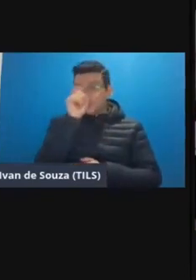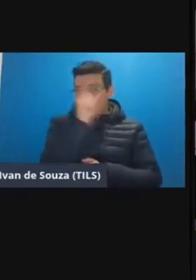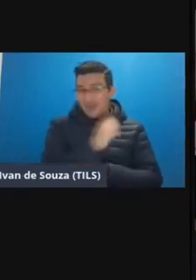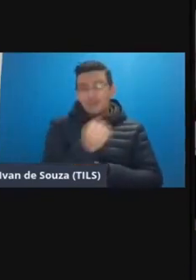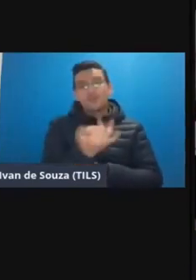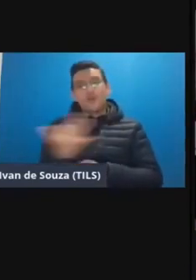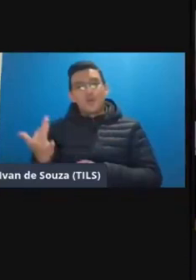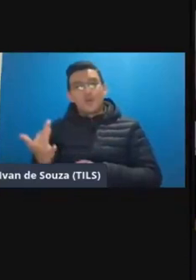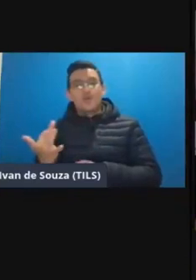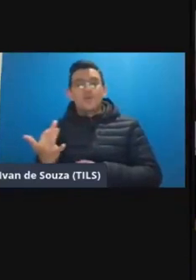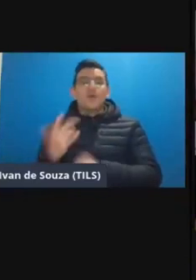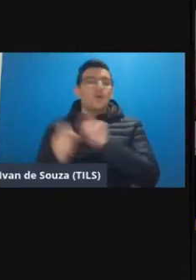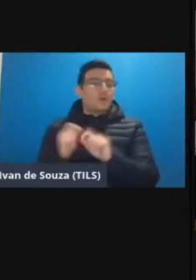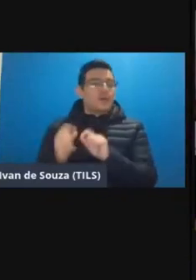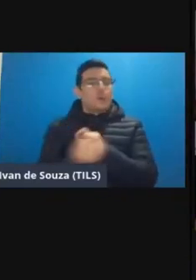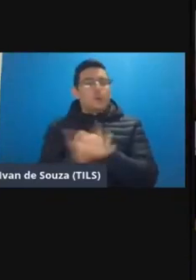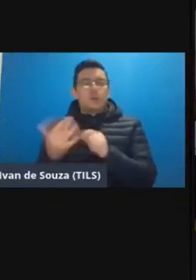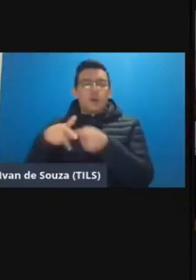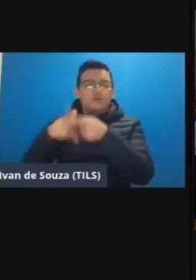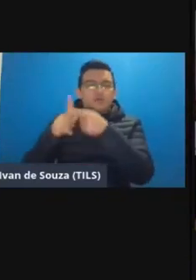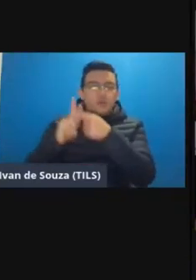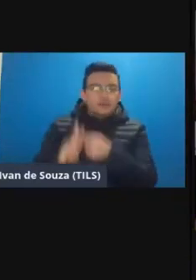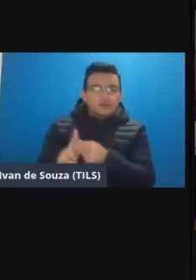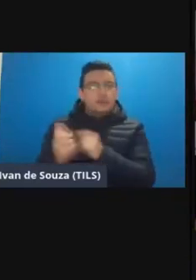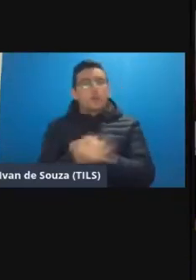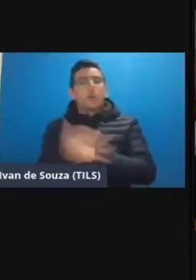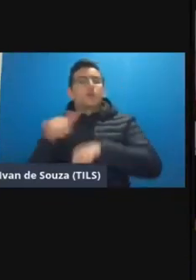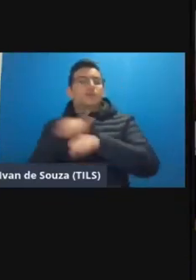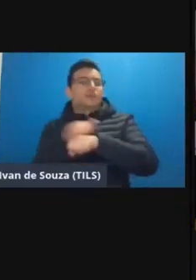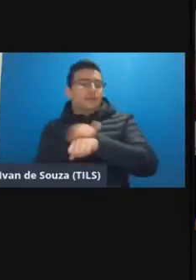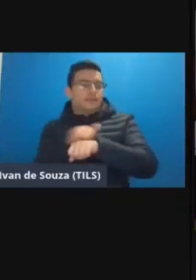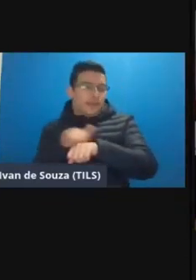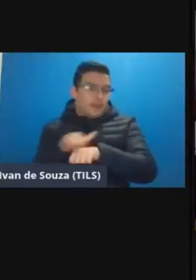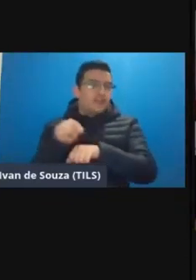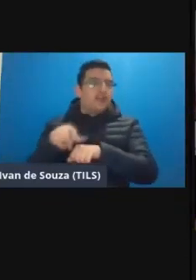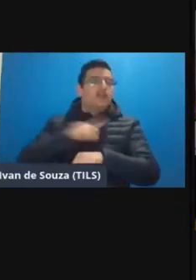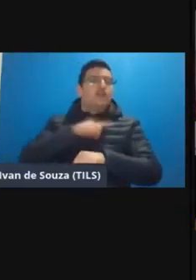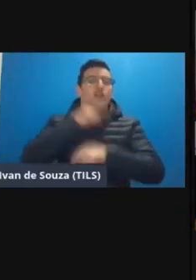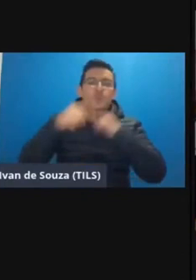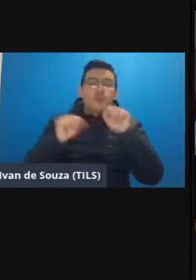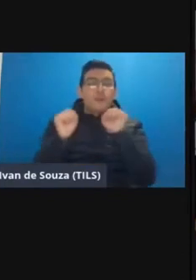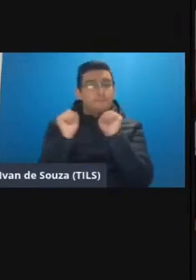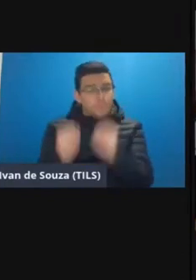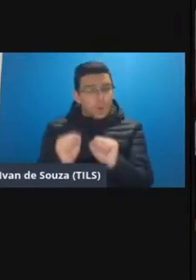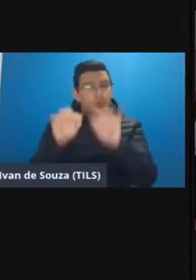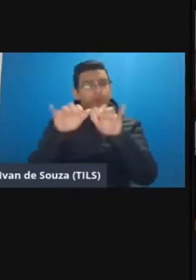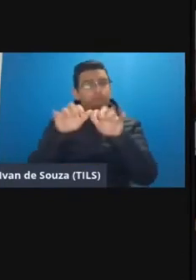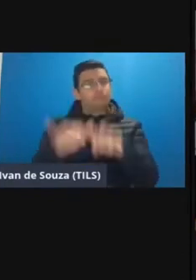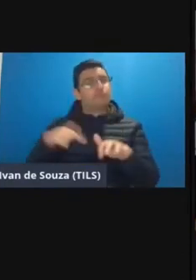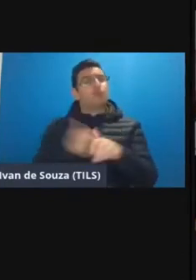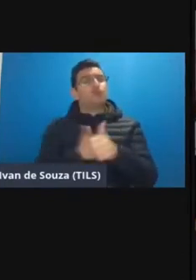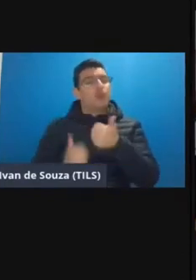alguma com alguma configuração com algum recurso e ele tiver alguma dúvida ele pode escrever para o nosso